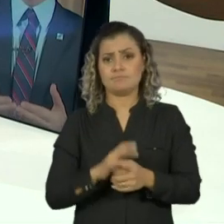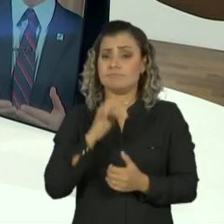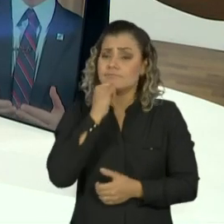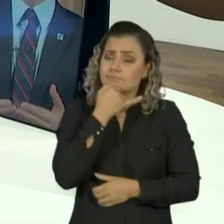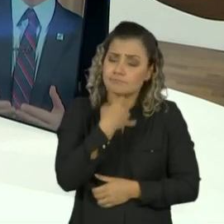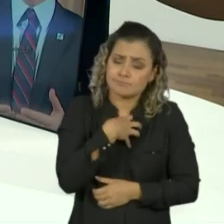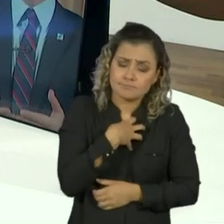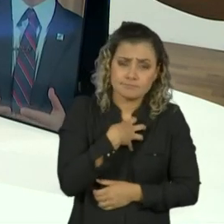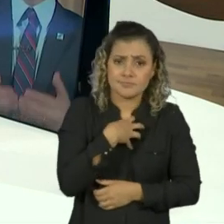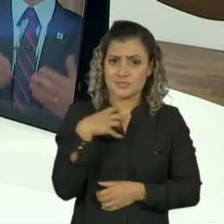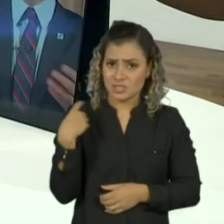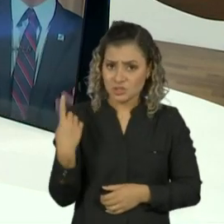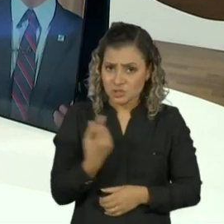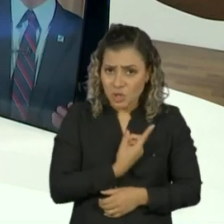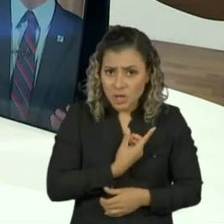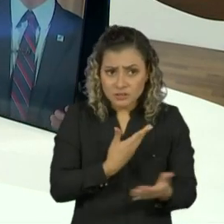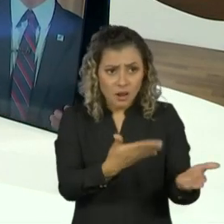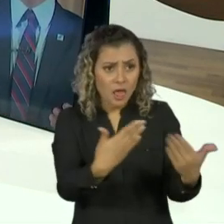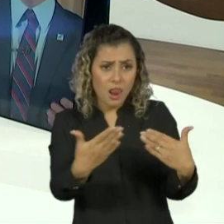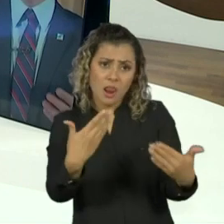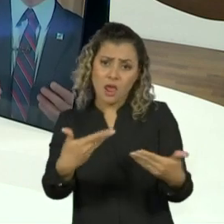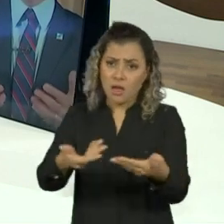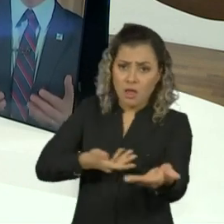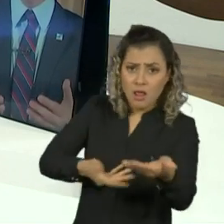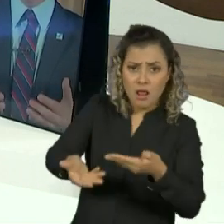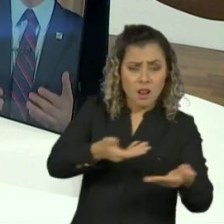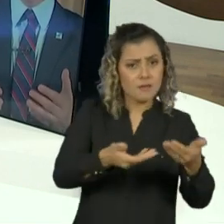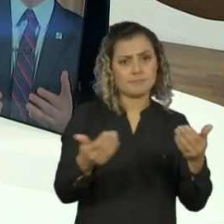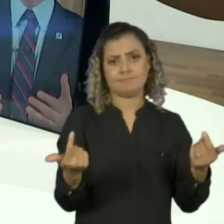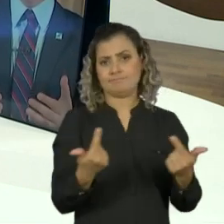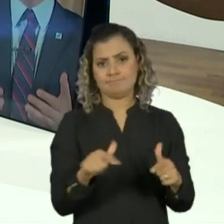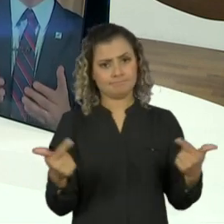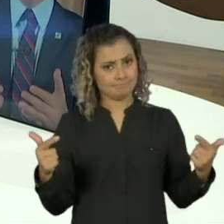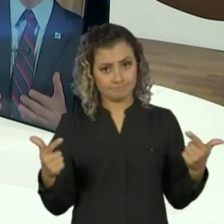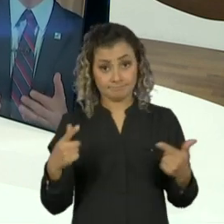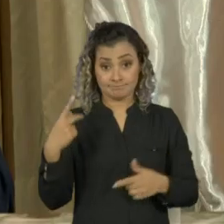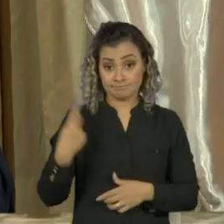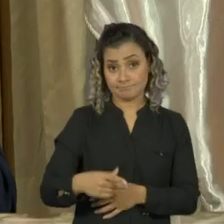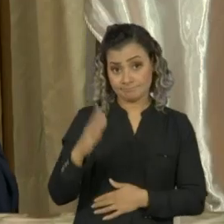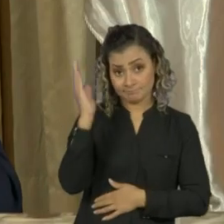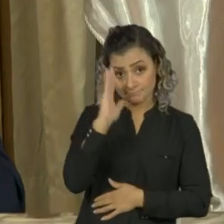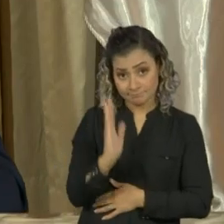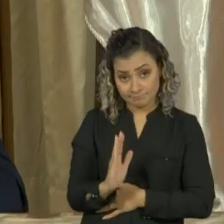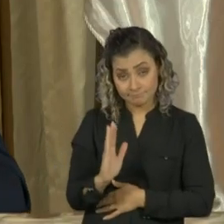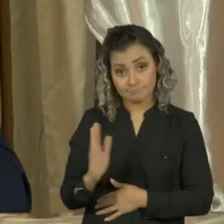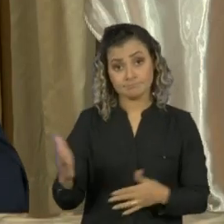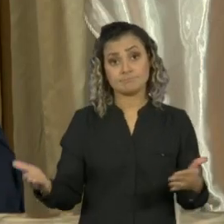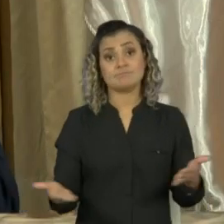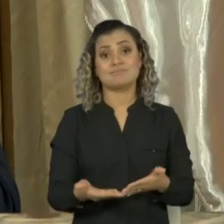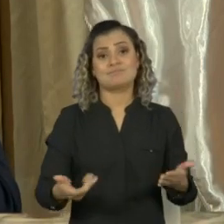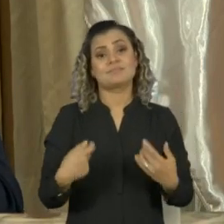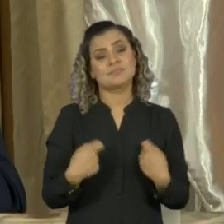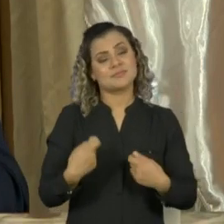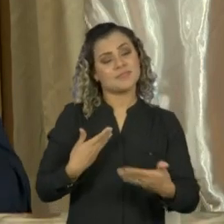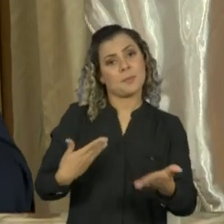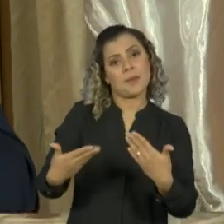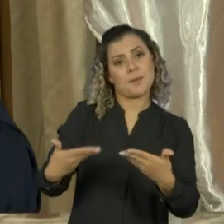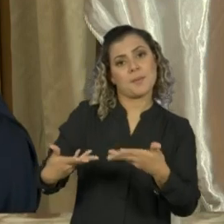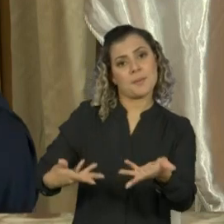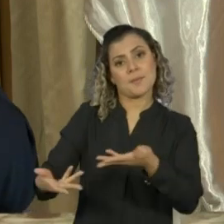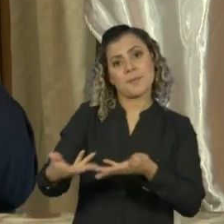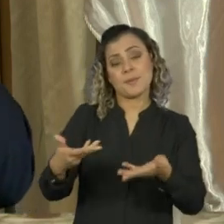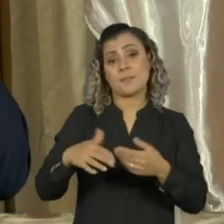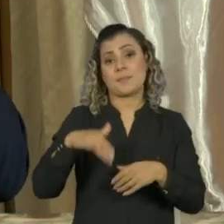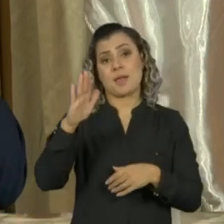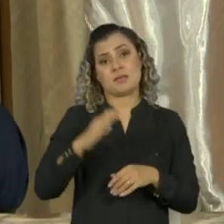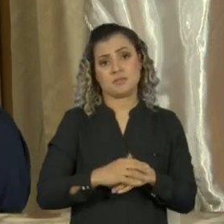nós não estamos tendo esse diálogo. O Brasil, ele hoje precisa de mais diálogo. É preciso